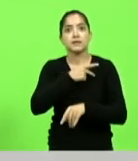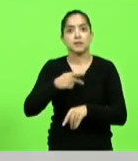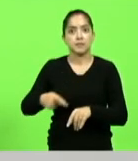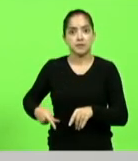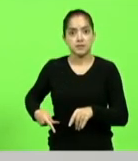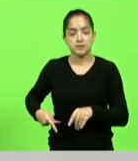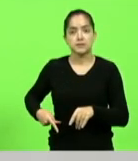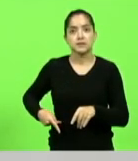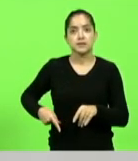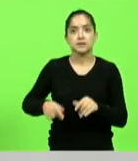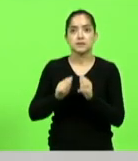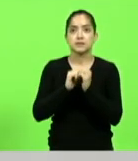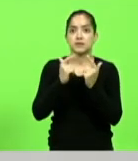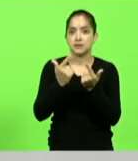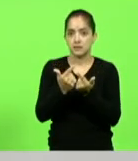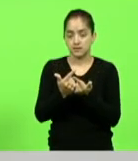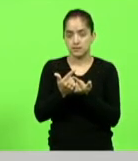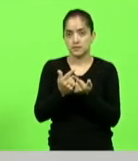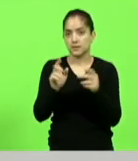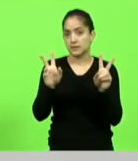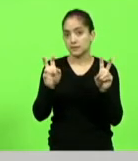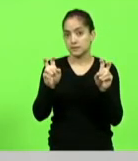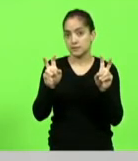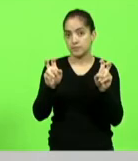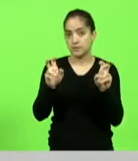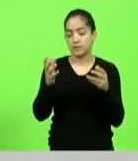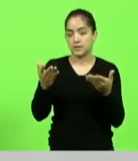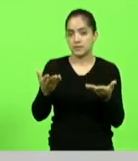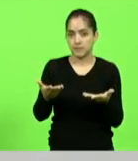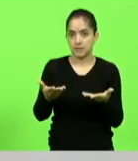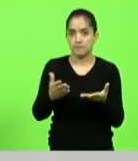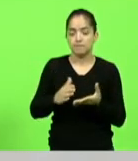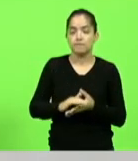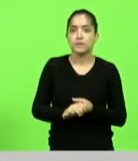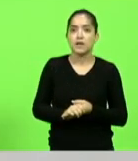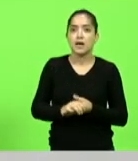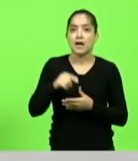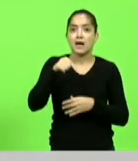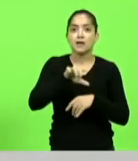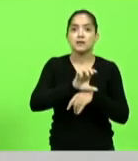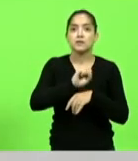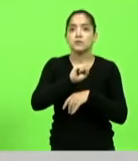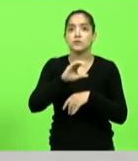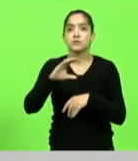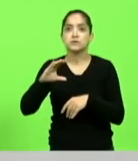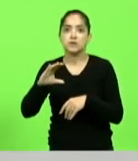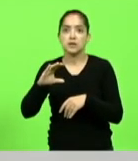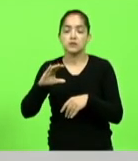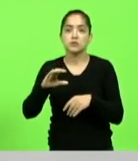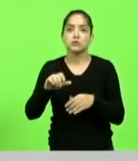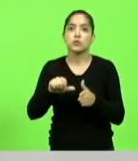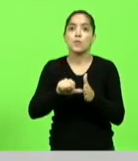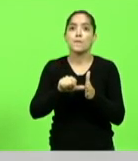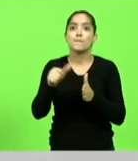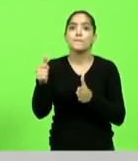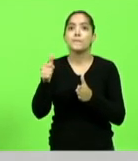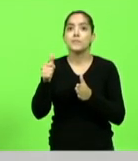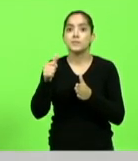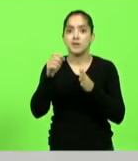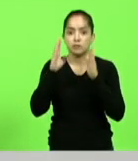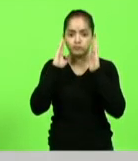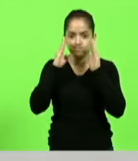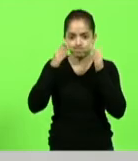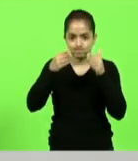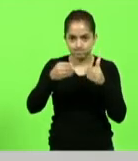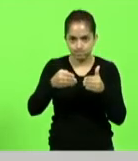LESC nesse tema é inédito que nós tenhamos em Santa Catarina o primeiro observatório do